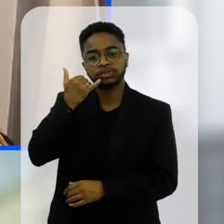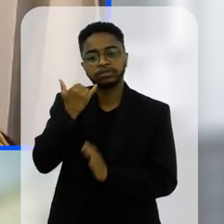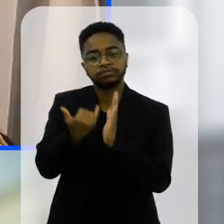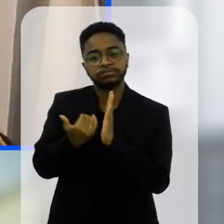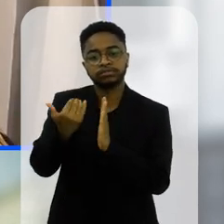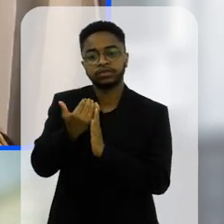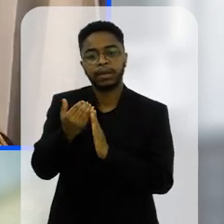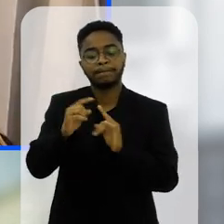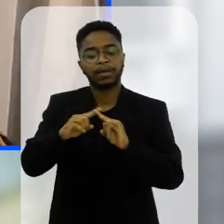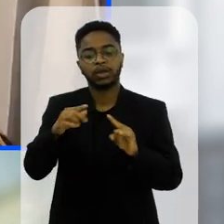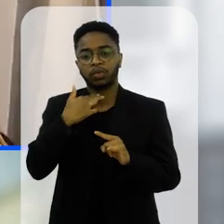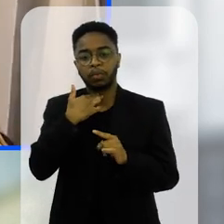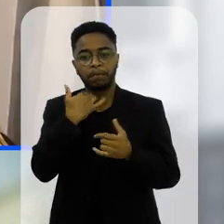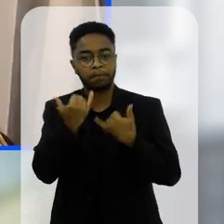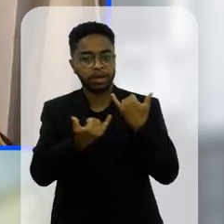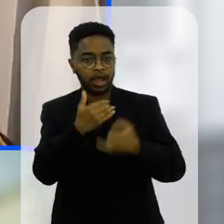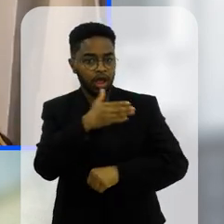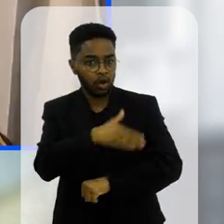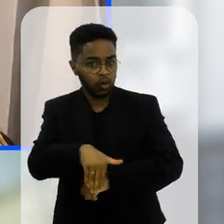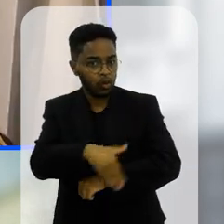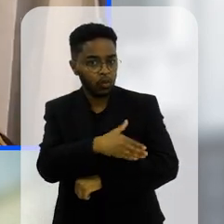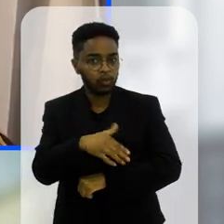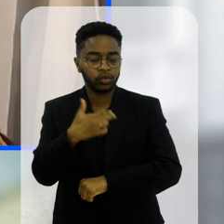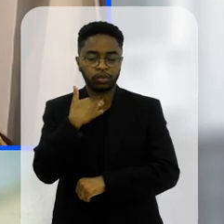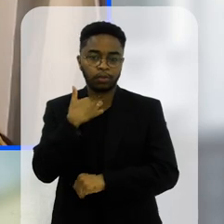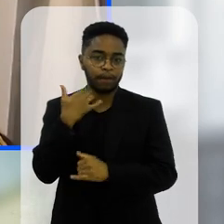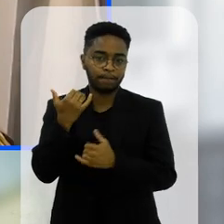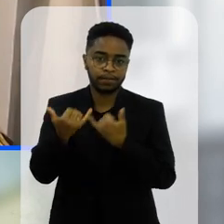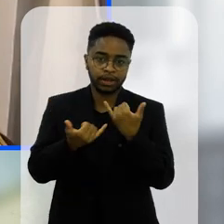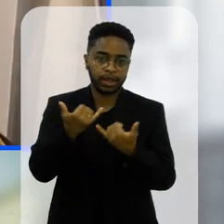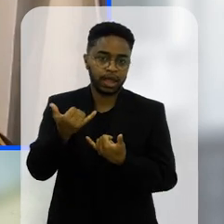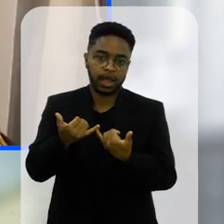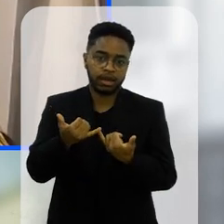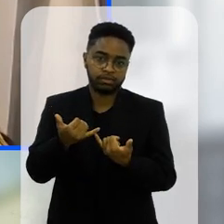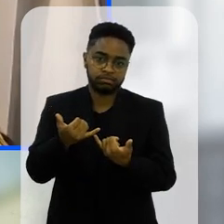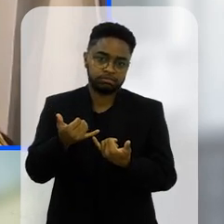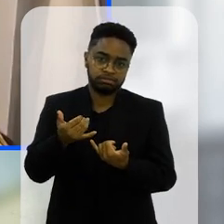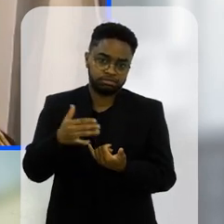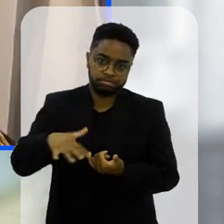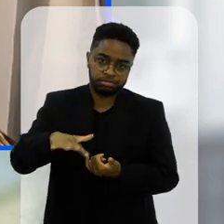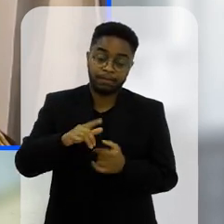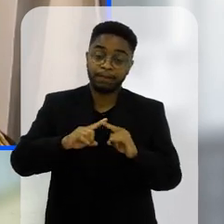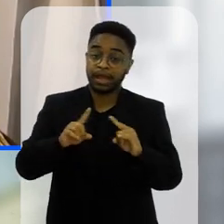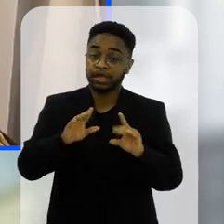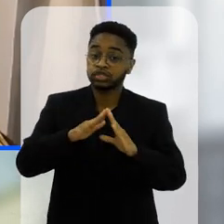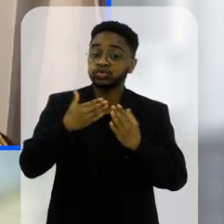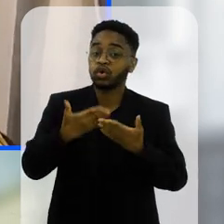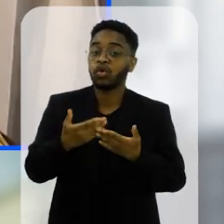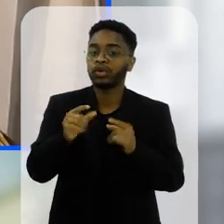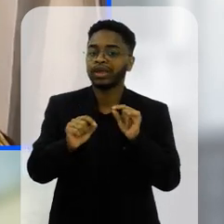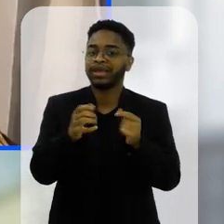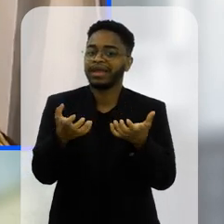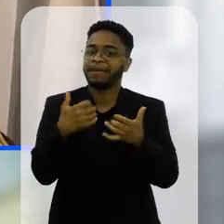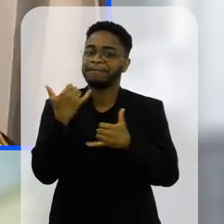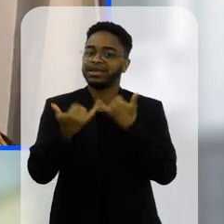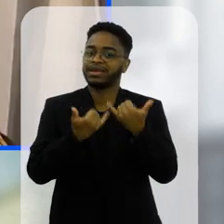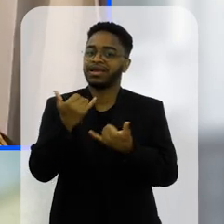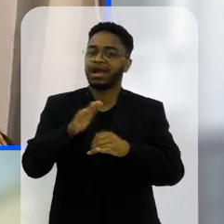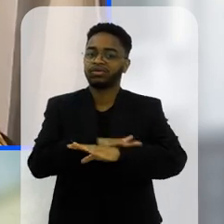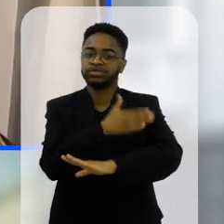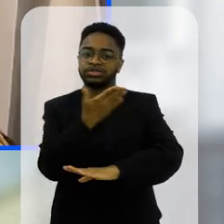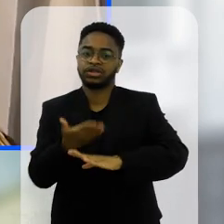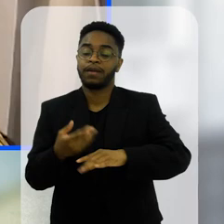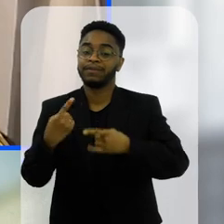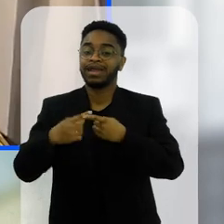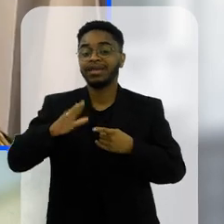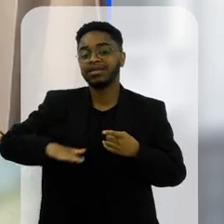os colegas né nas ruas né nas brincadeiras cotidianas então na escola eles querem brincar o tempo todo